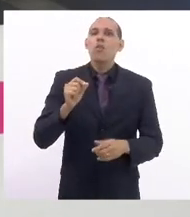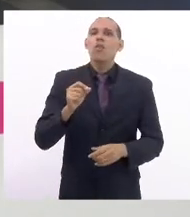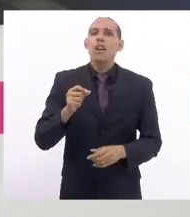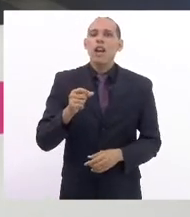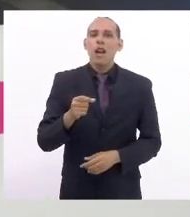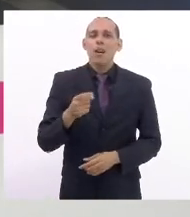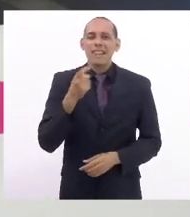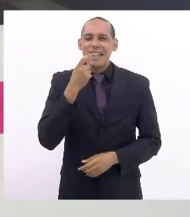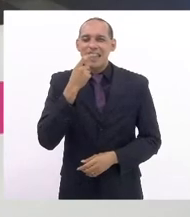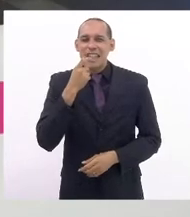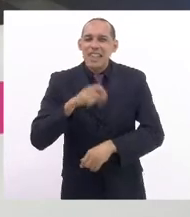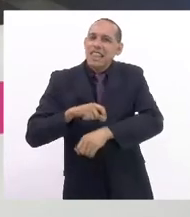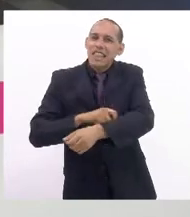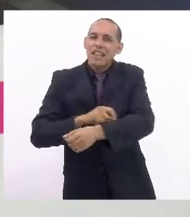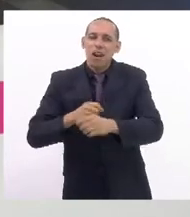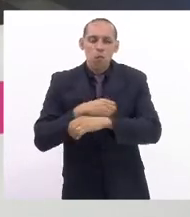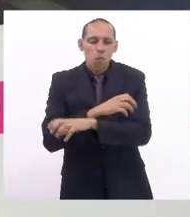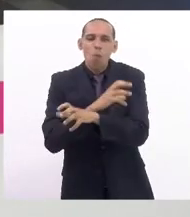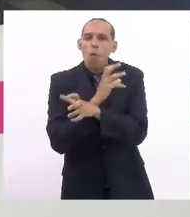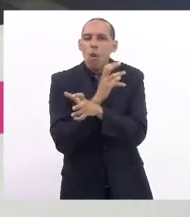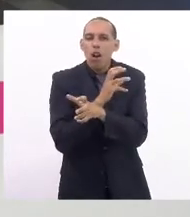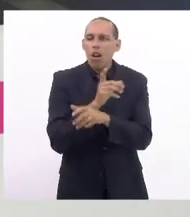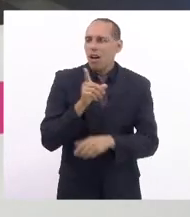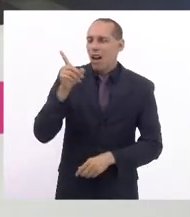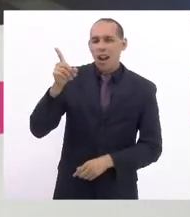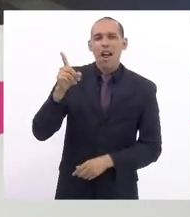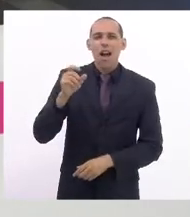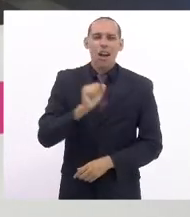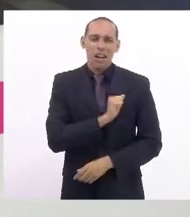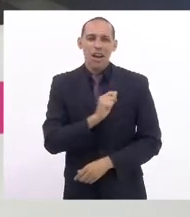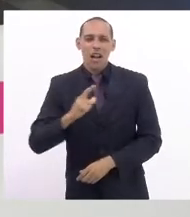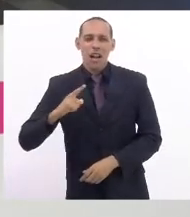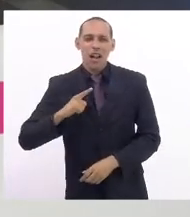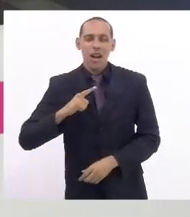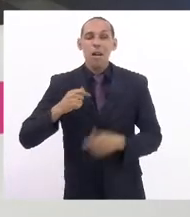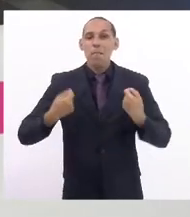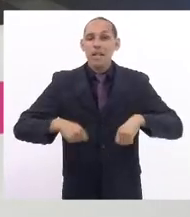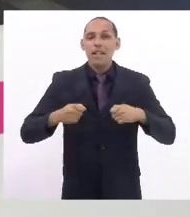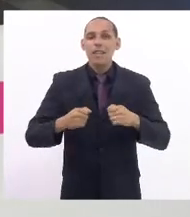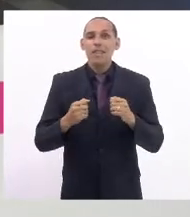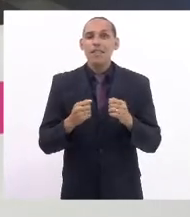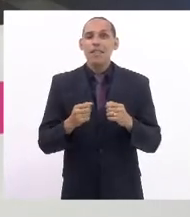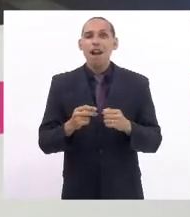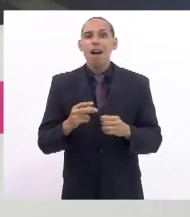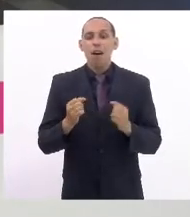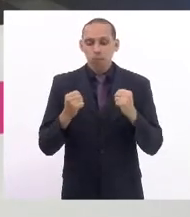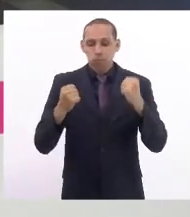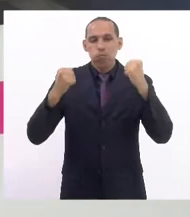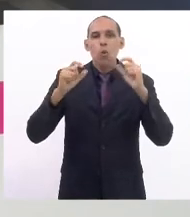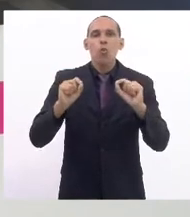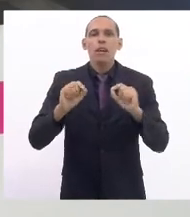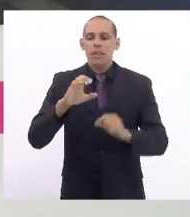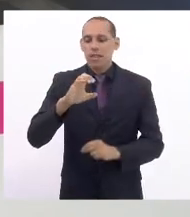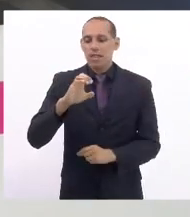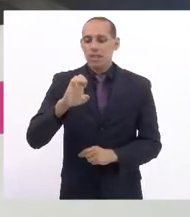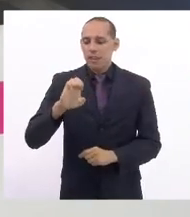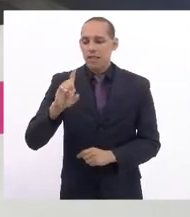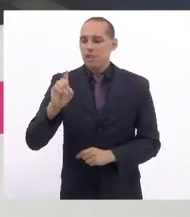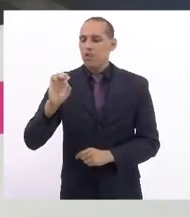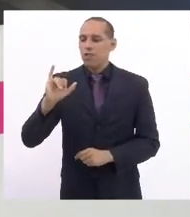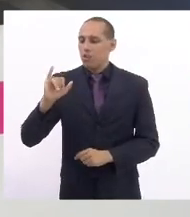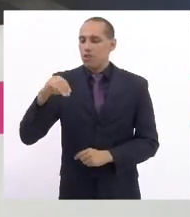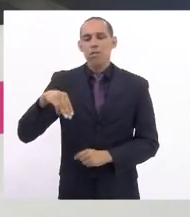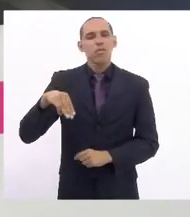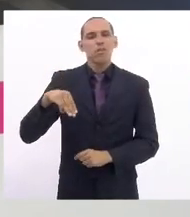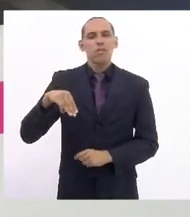CEDIN por exemplo que é o Conselho Estadual Direitos da Mulher a gente precisa garantir o CEDIN